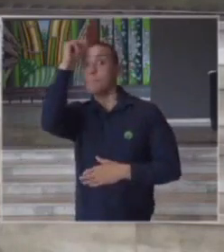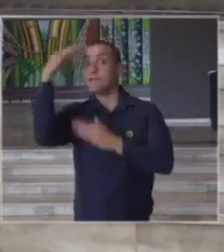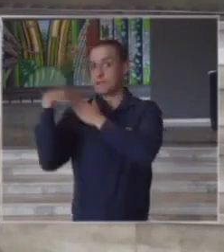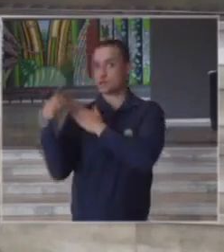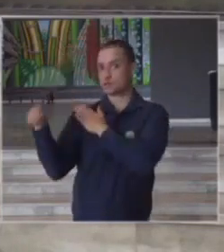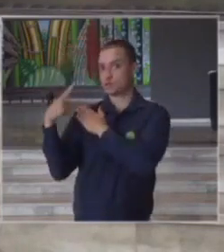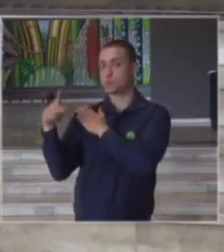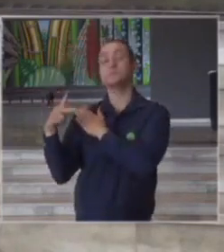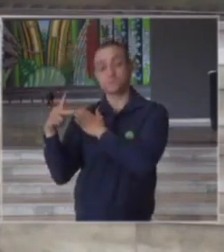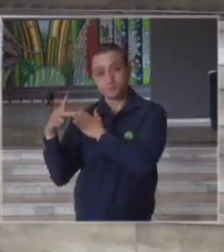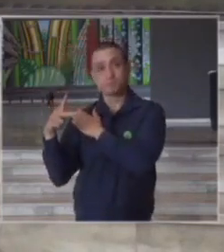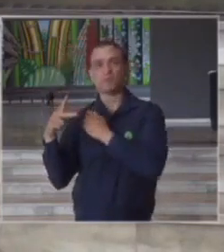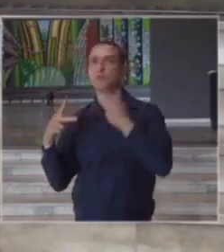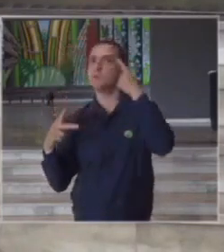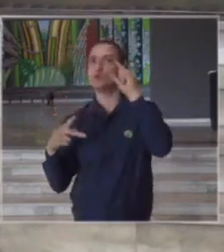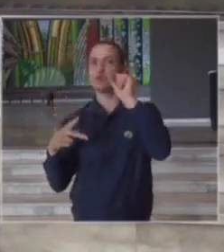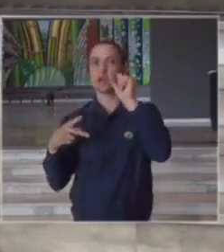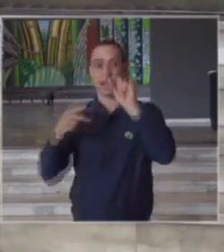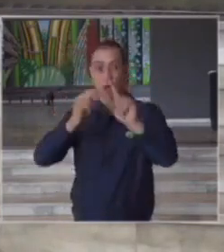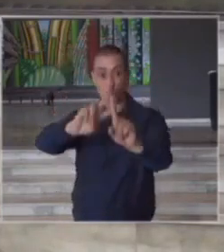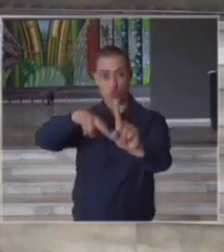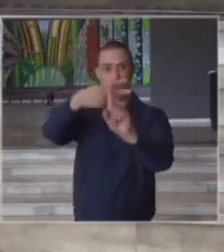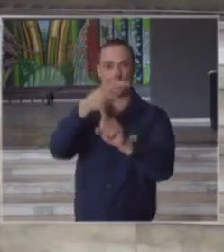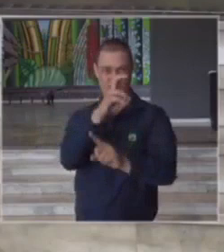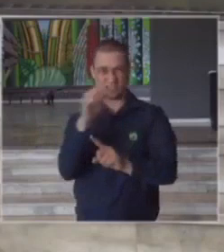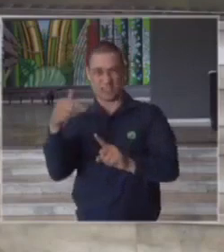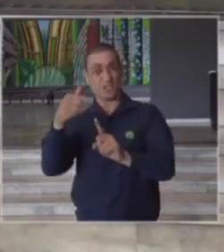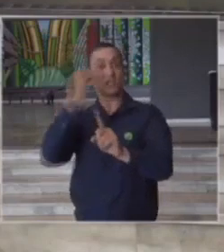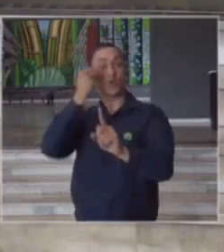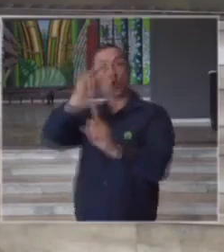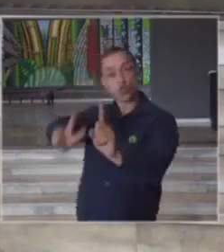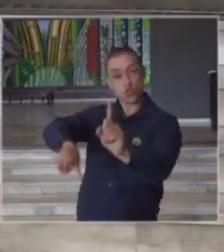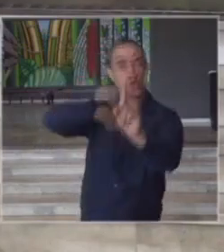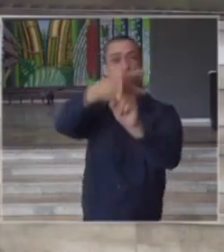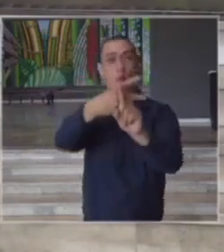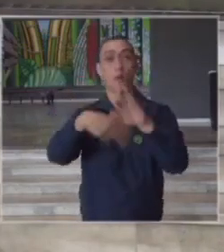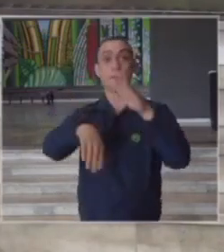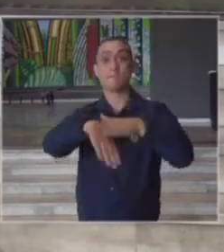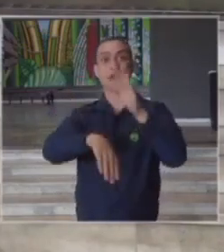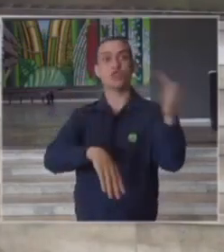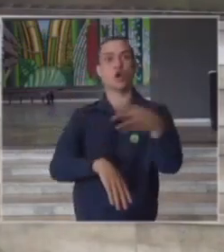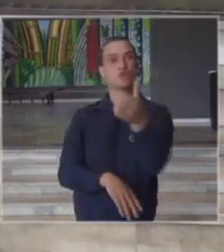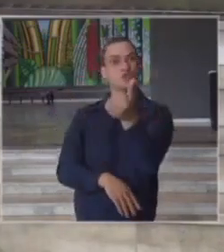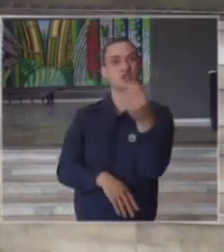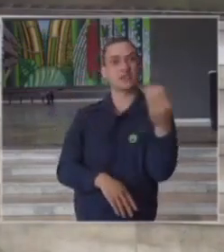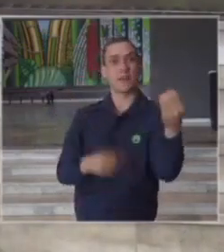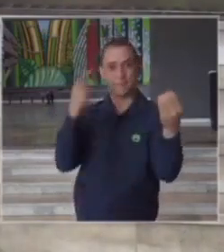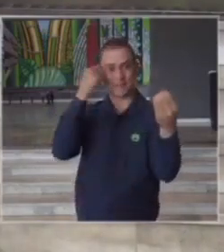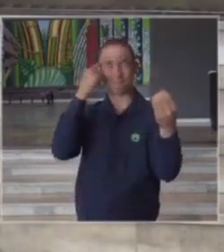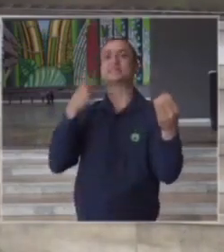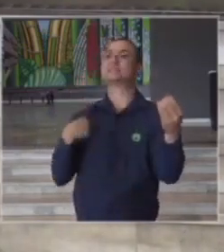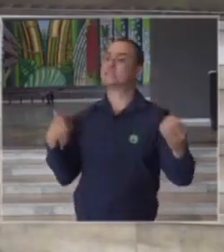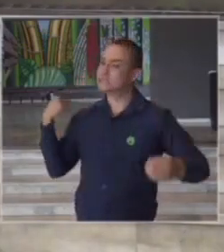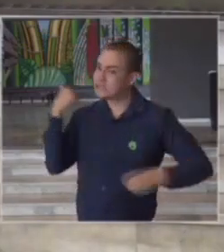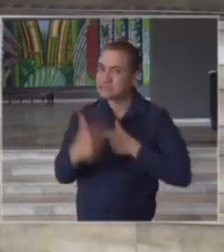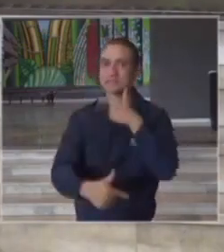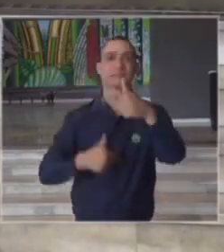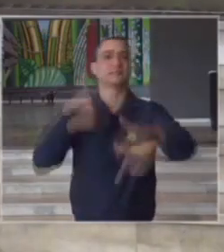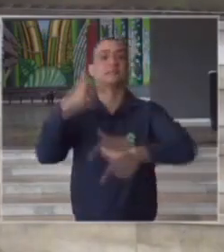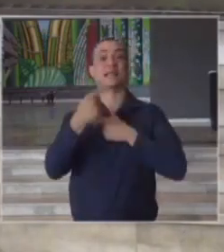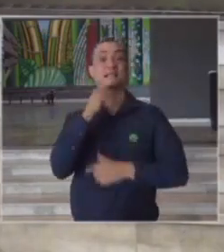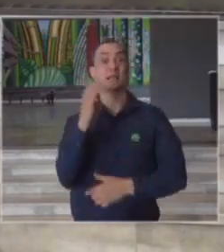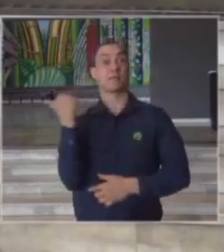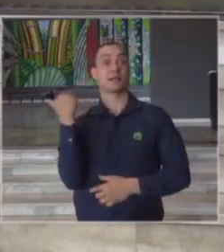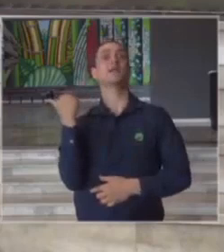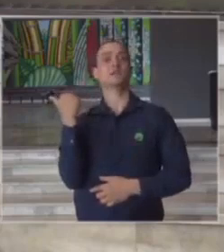a ideia inicial era dobrar a quantidade de leitos com mais 600 leitos fínhamos trabalhando até a